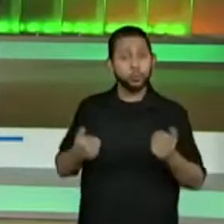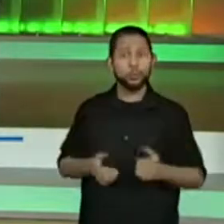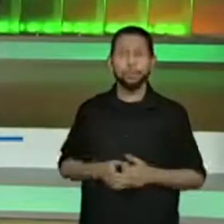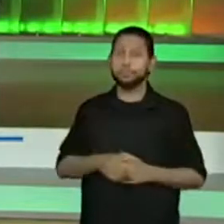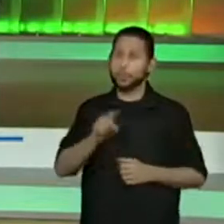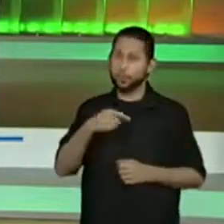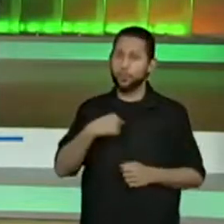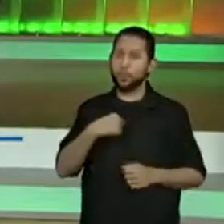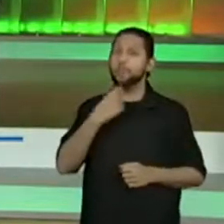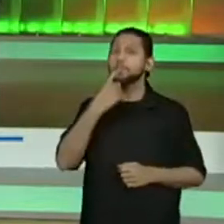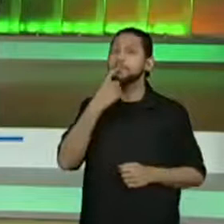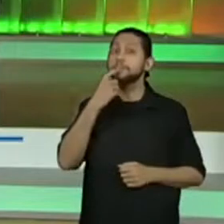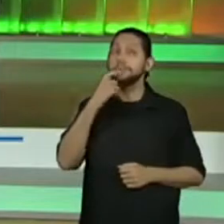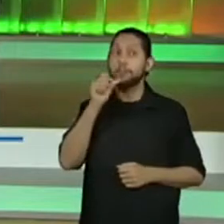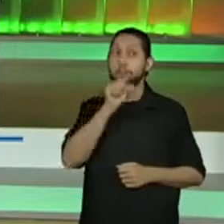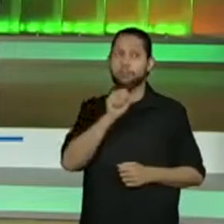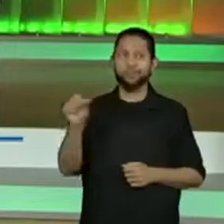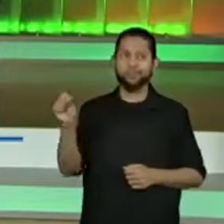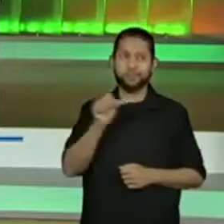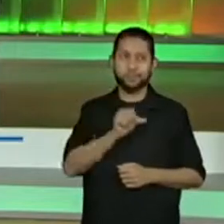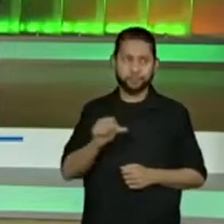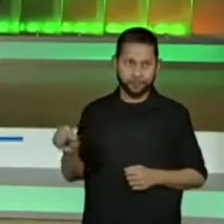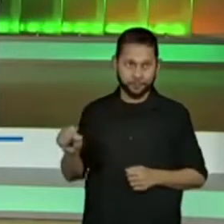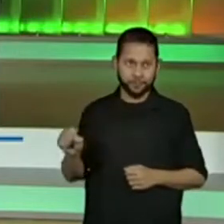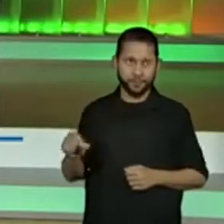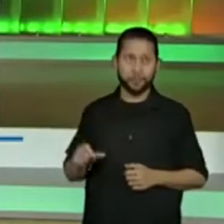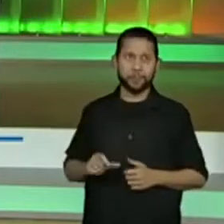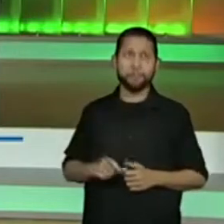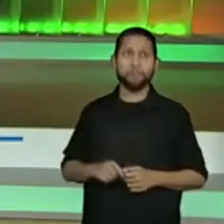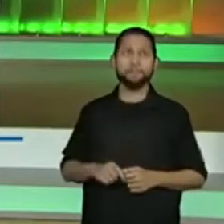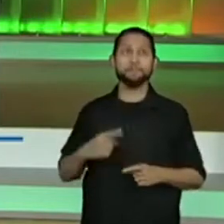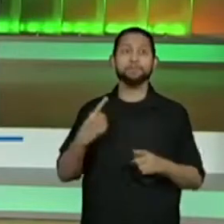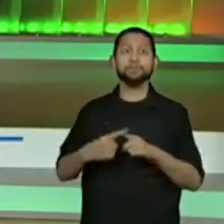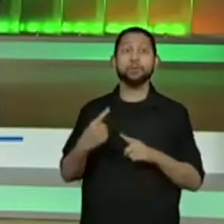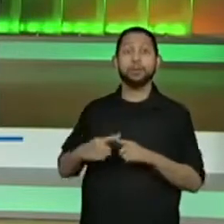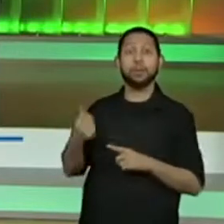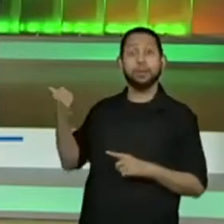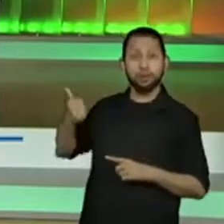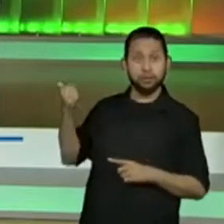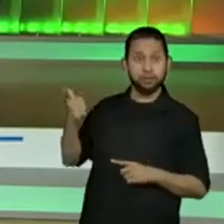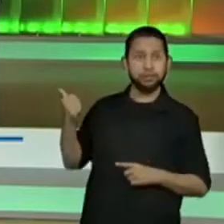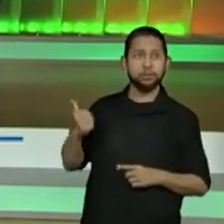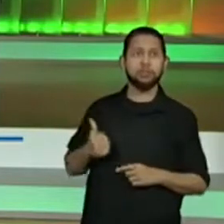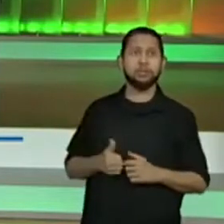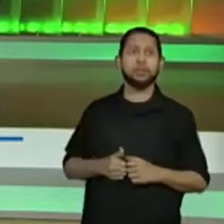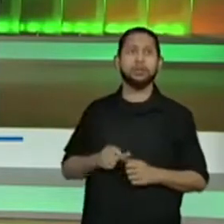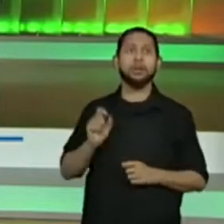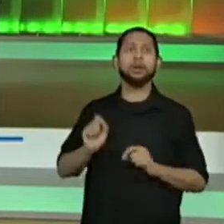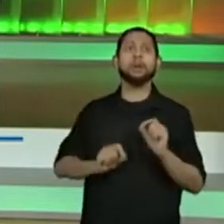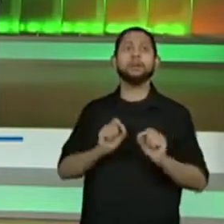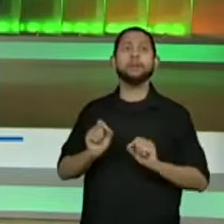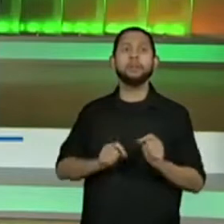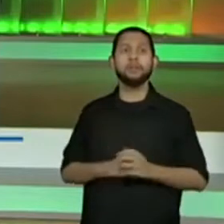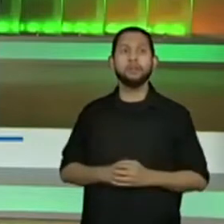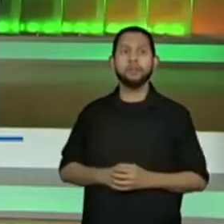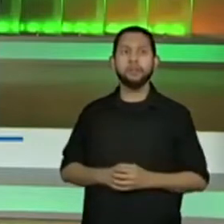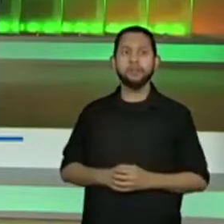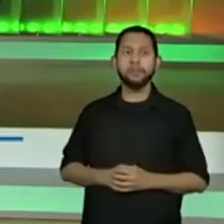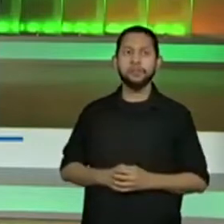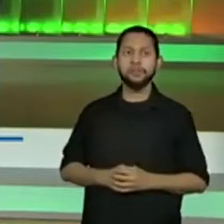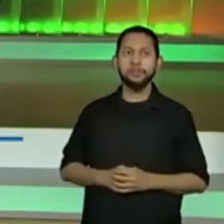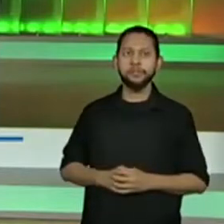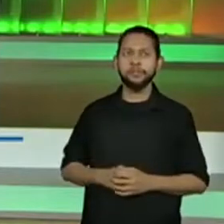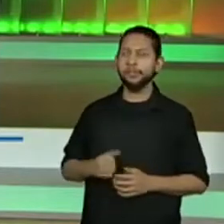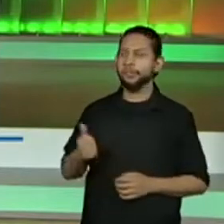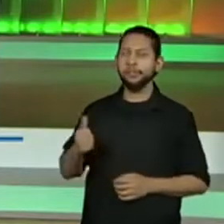em vermelho. Que os nossos itens aqui, eles são, vou colocar aqui,